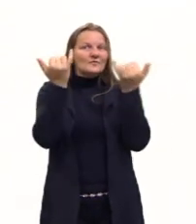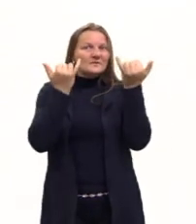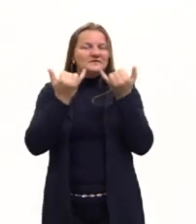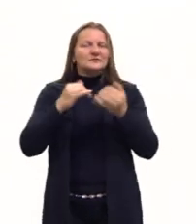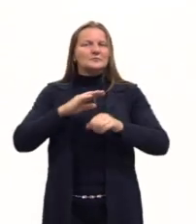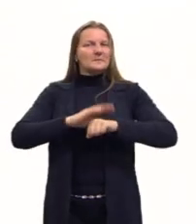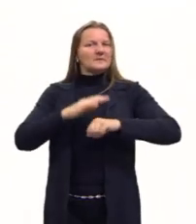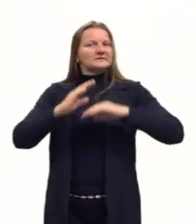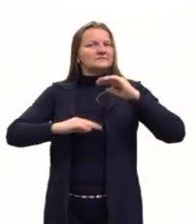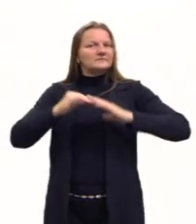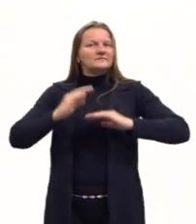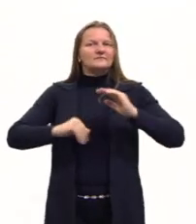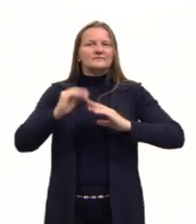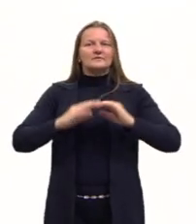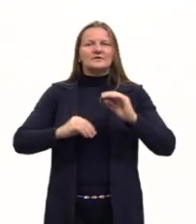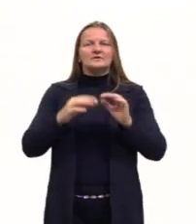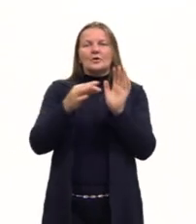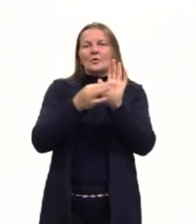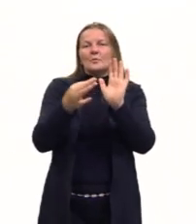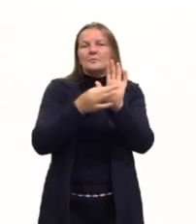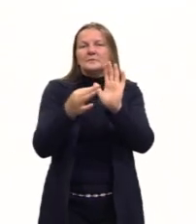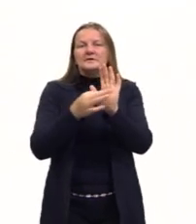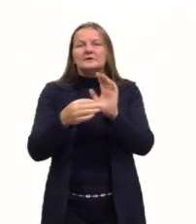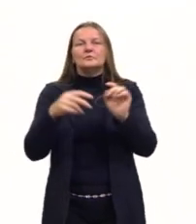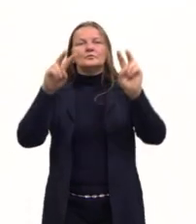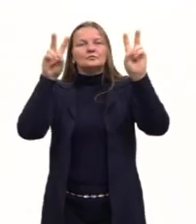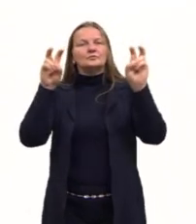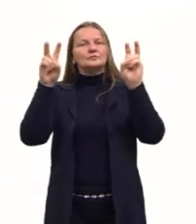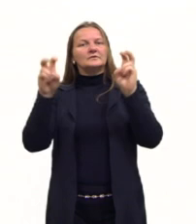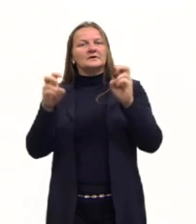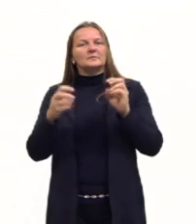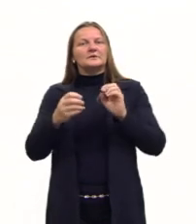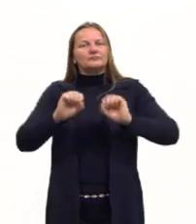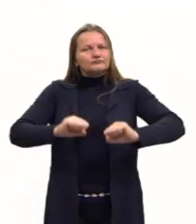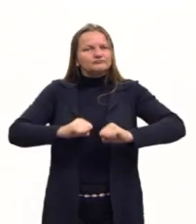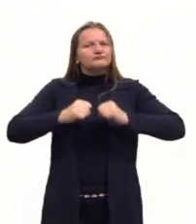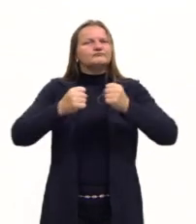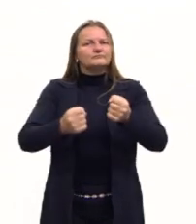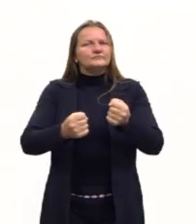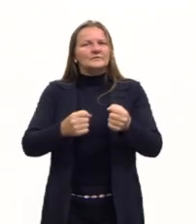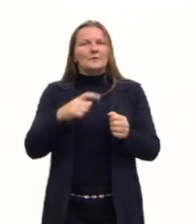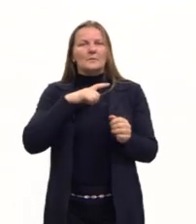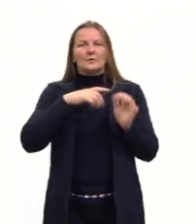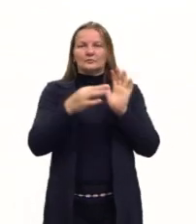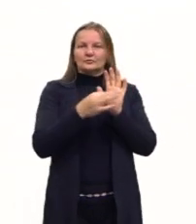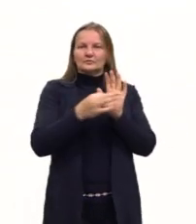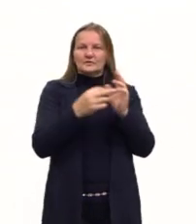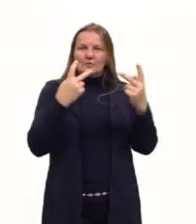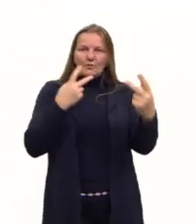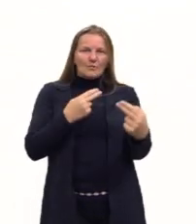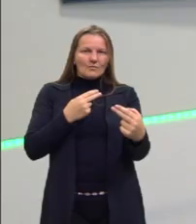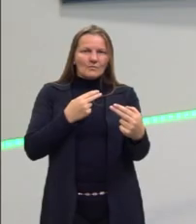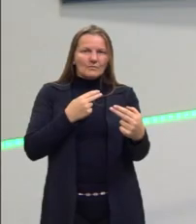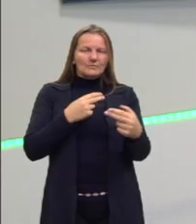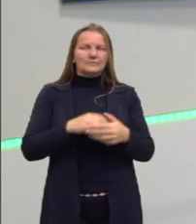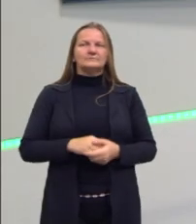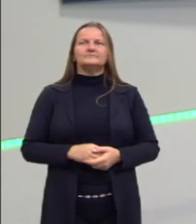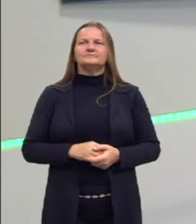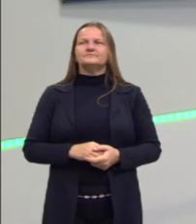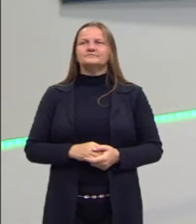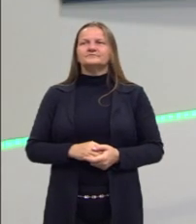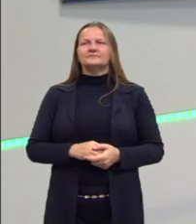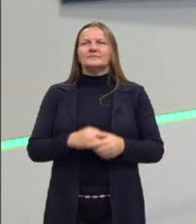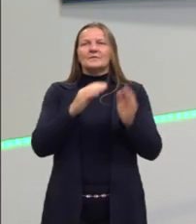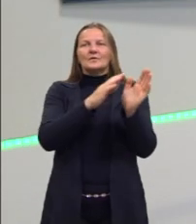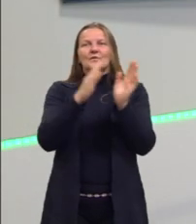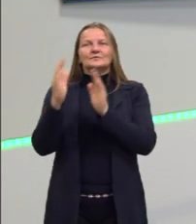dos fatos e das opiniões sobre o tema em defesa do seu ponto de vista. E do